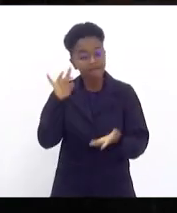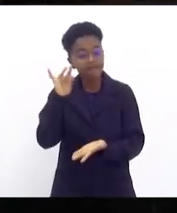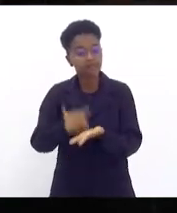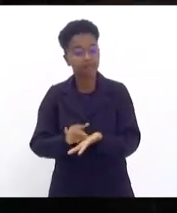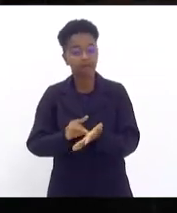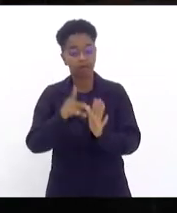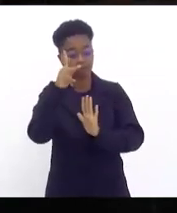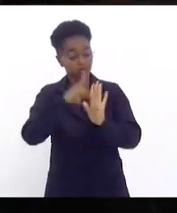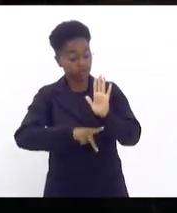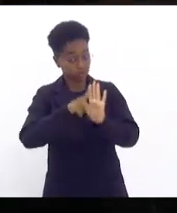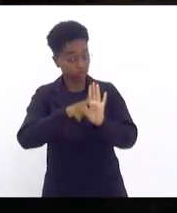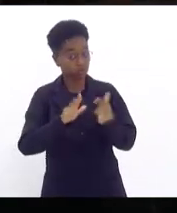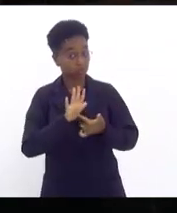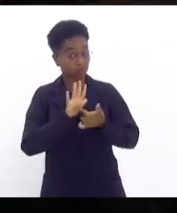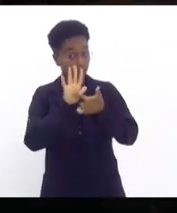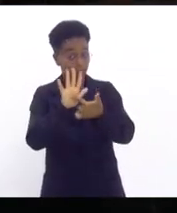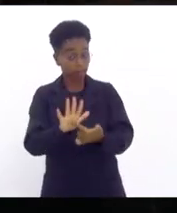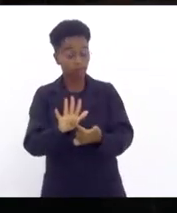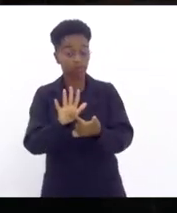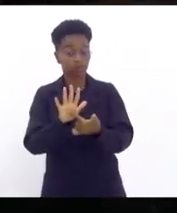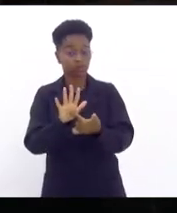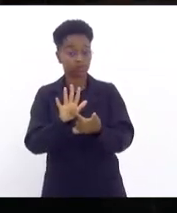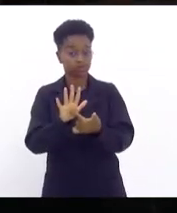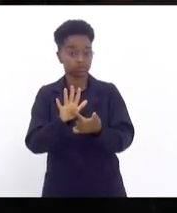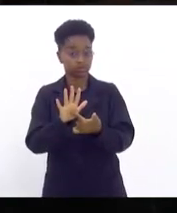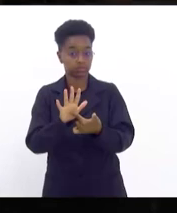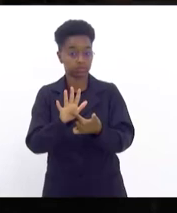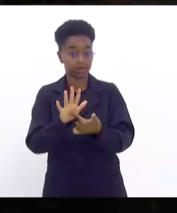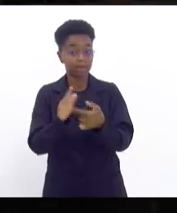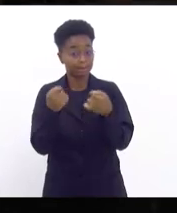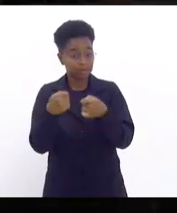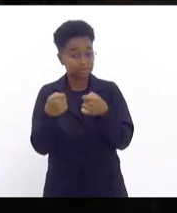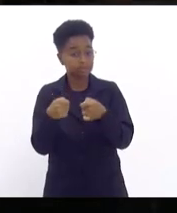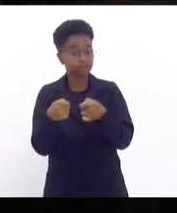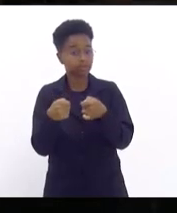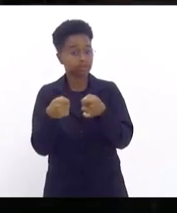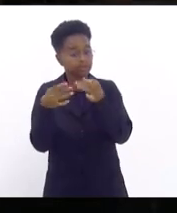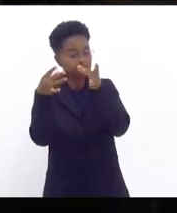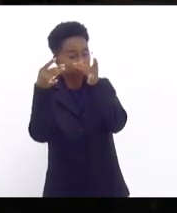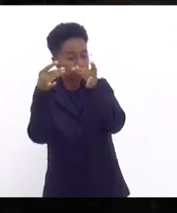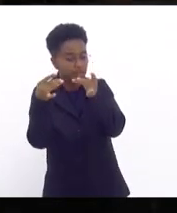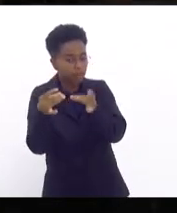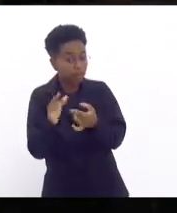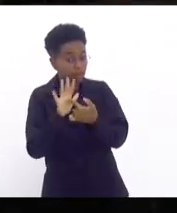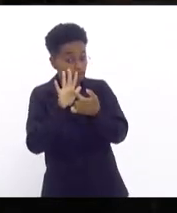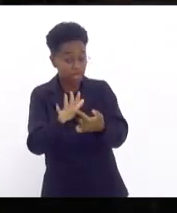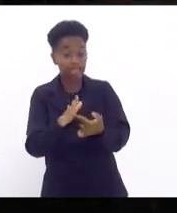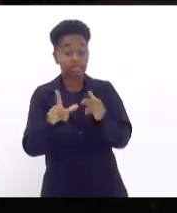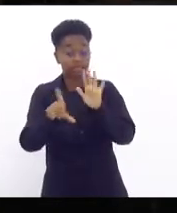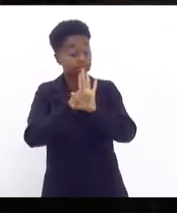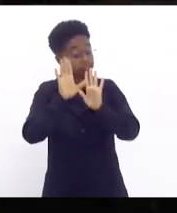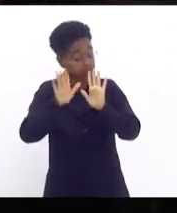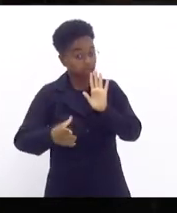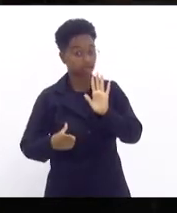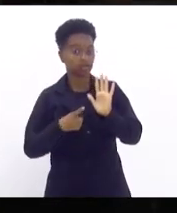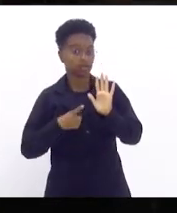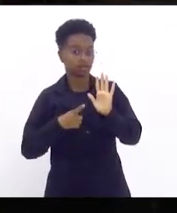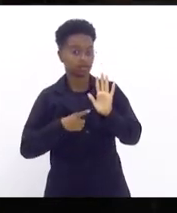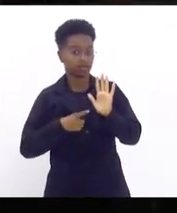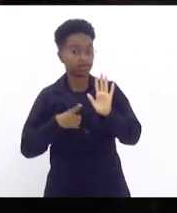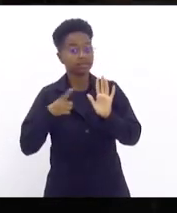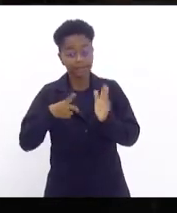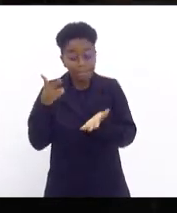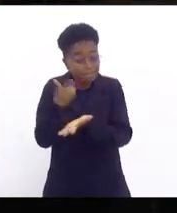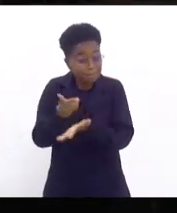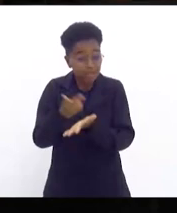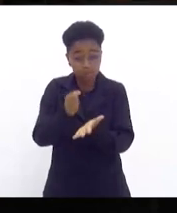projeto tratava de refinar uma lei que já está em vigor, que estabelece a mesma punição